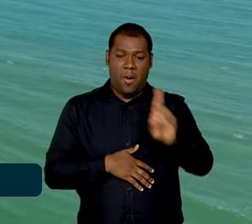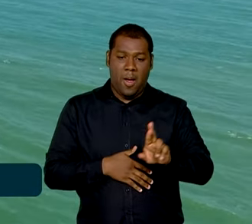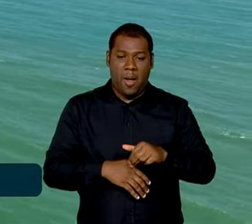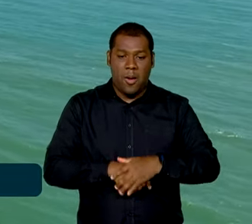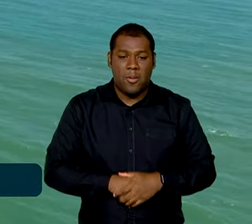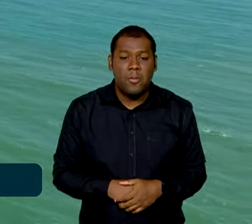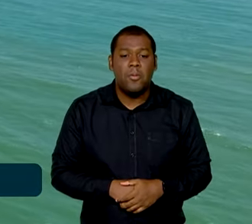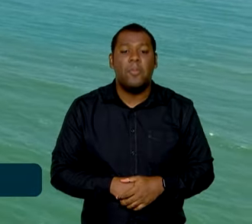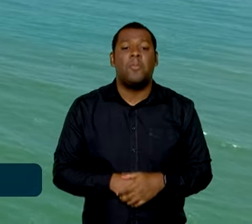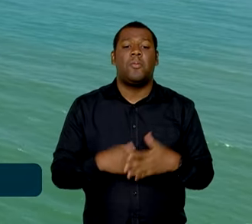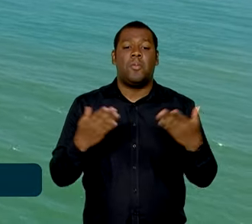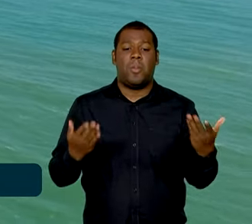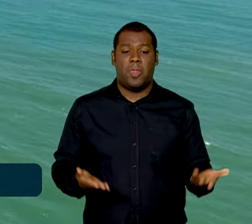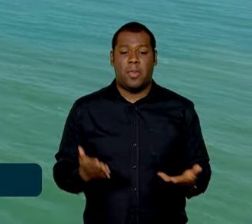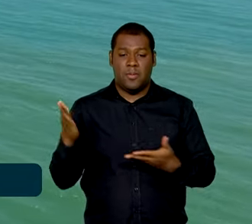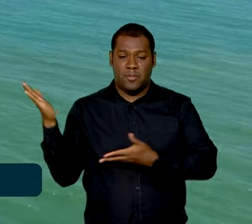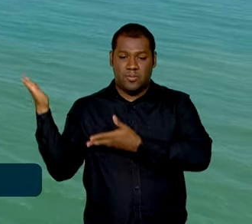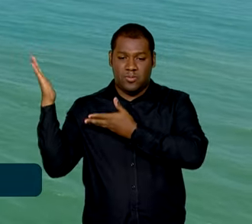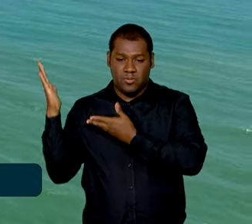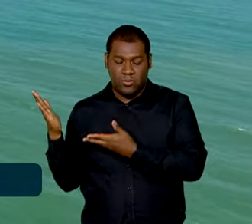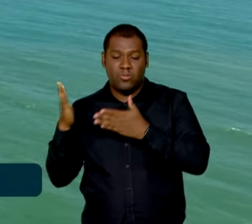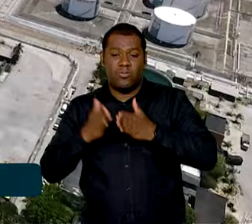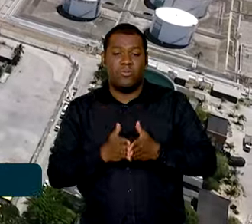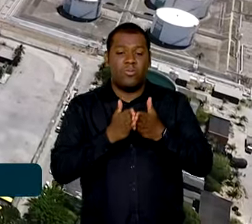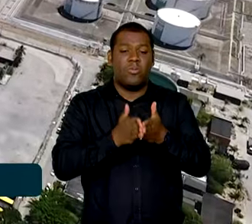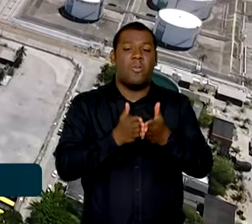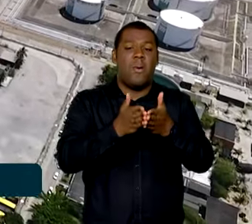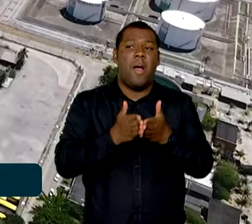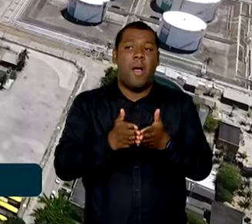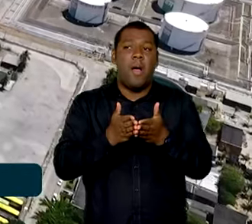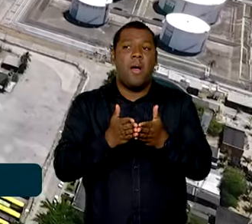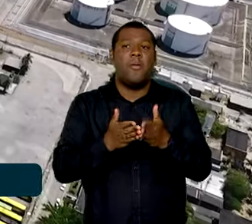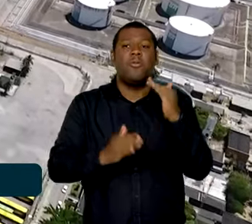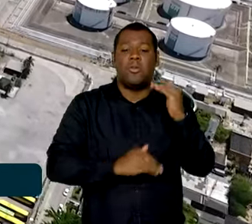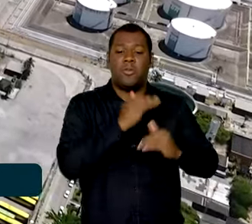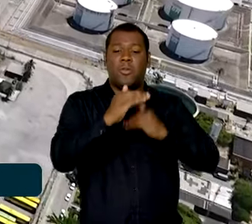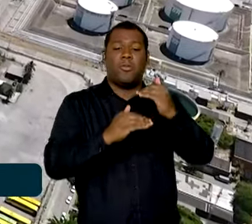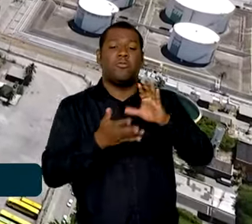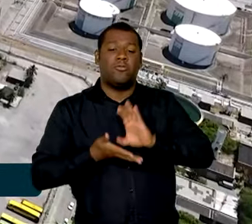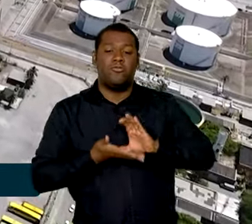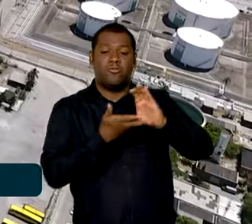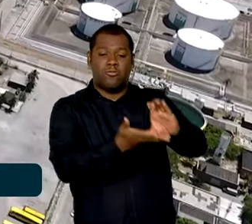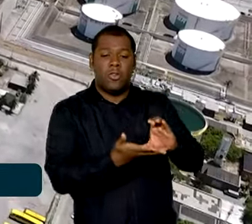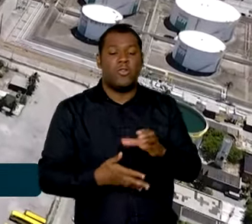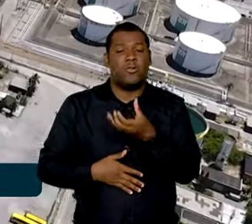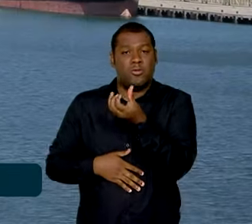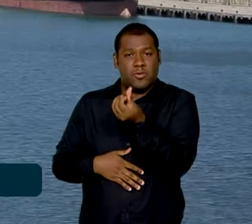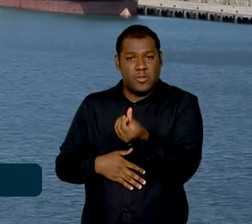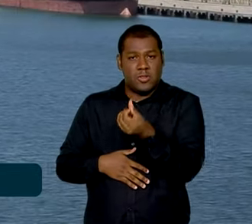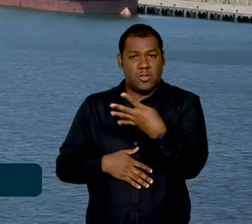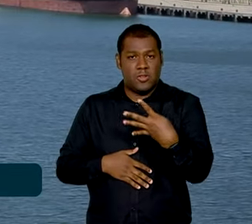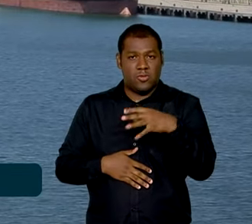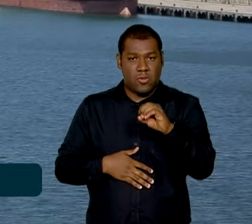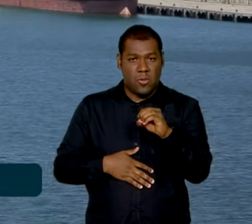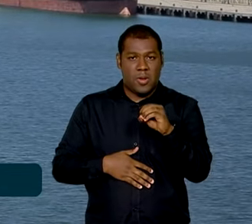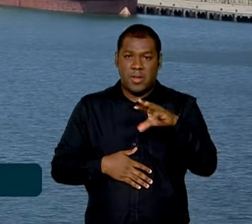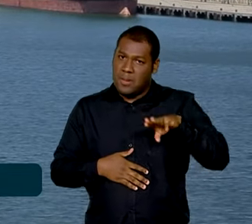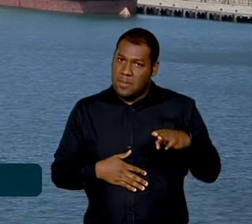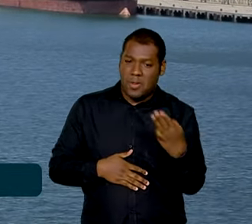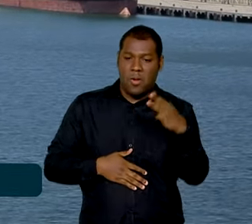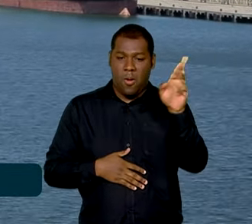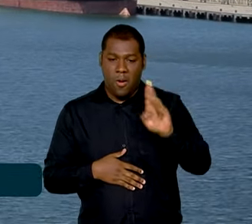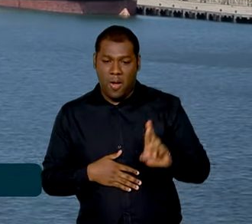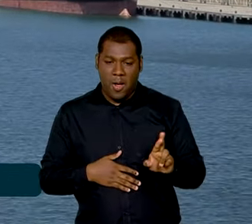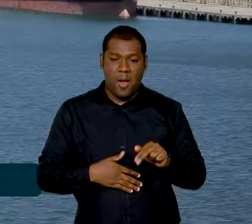para melhorar as hidrovias e a navegabilidade, serão investidos cerca de 640 milhões de reais